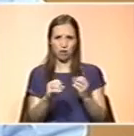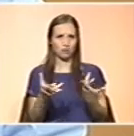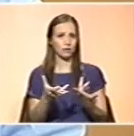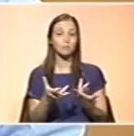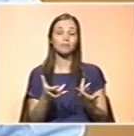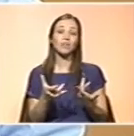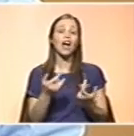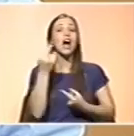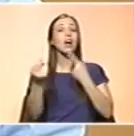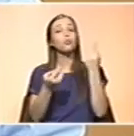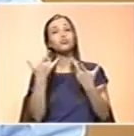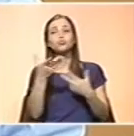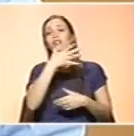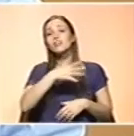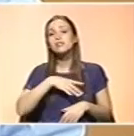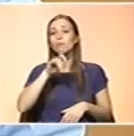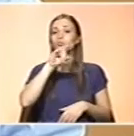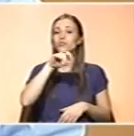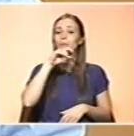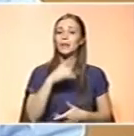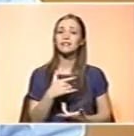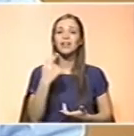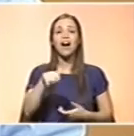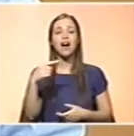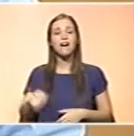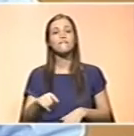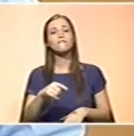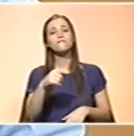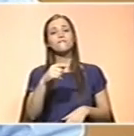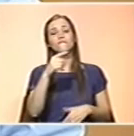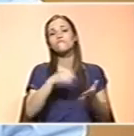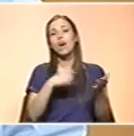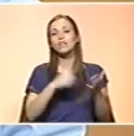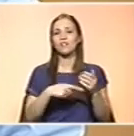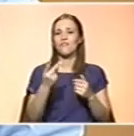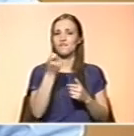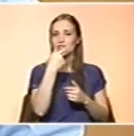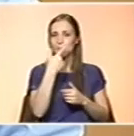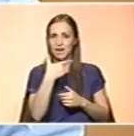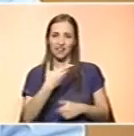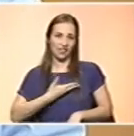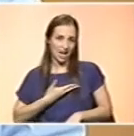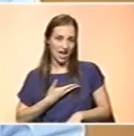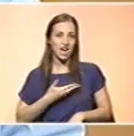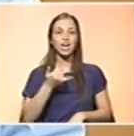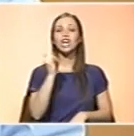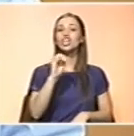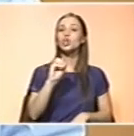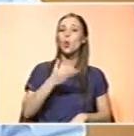provavelmente teremos um déficit nutricional, onde temos vitamina D, diodo, em algumas